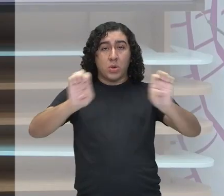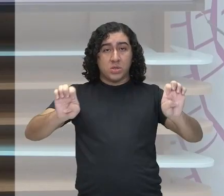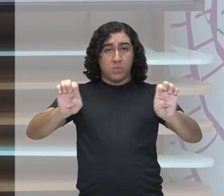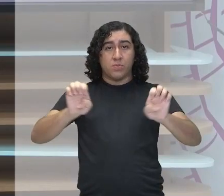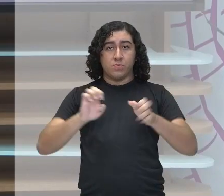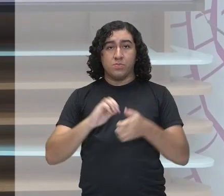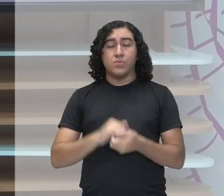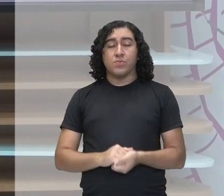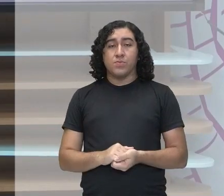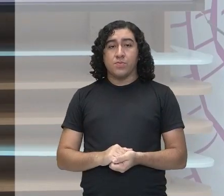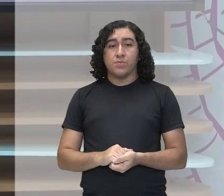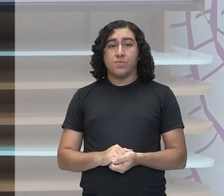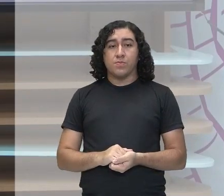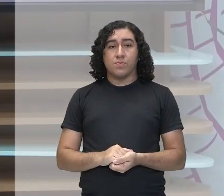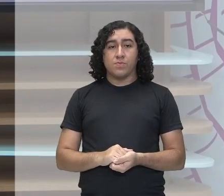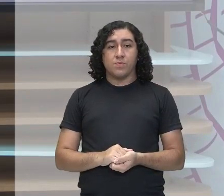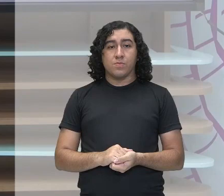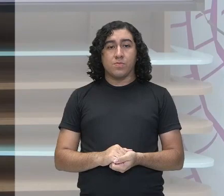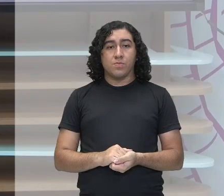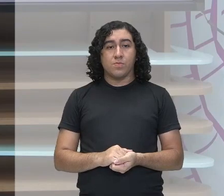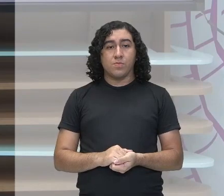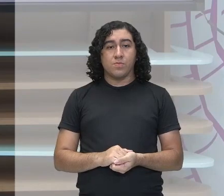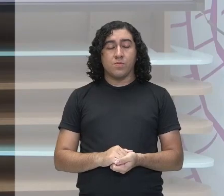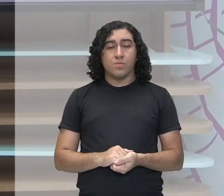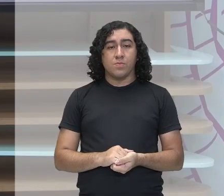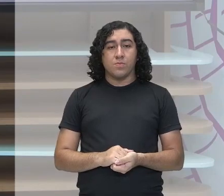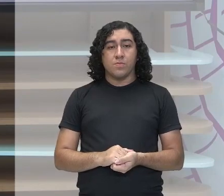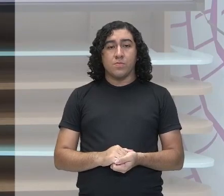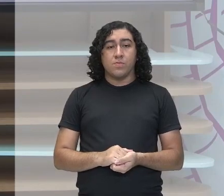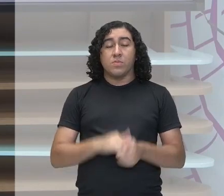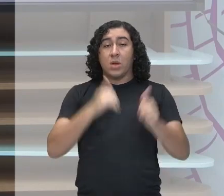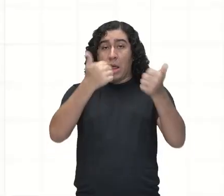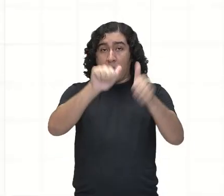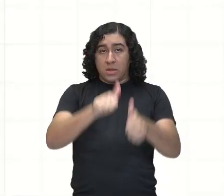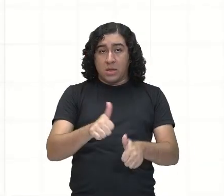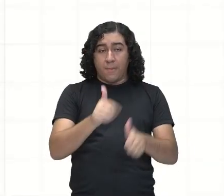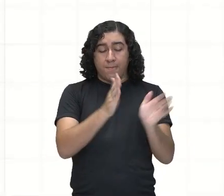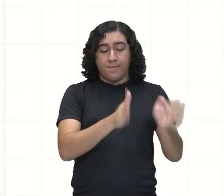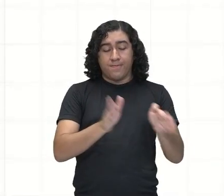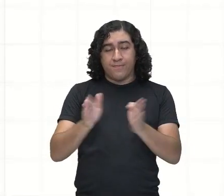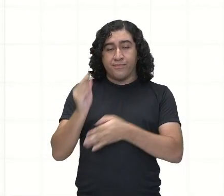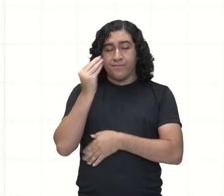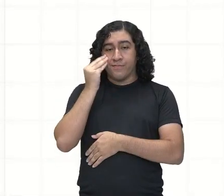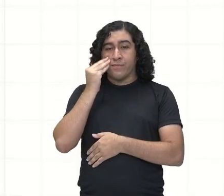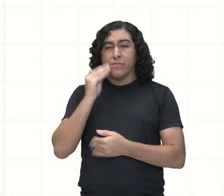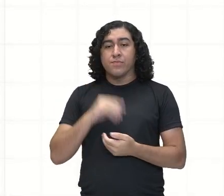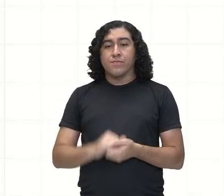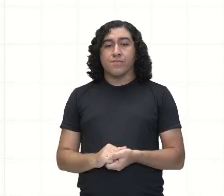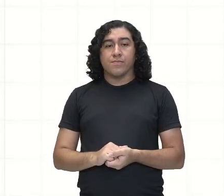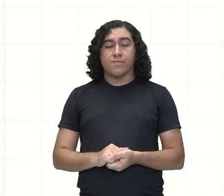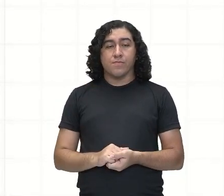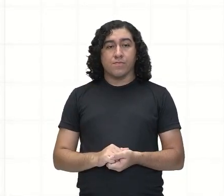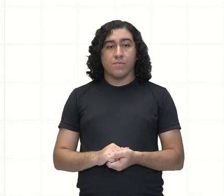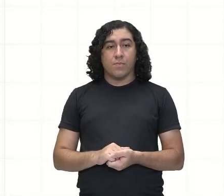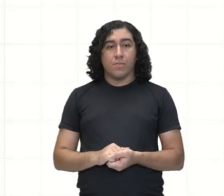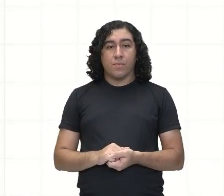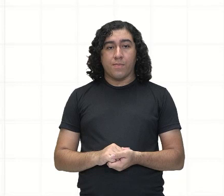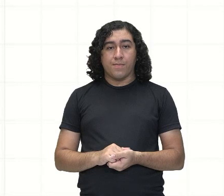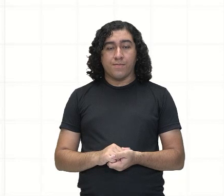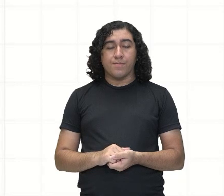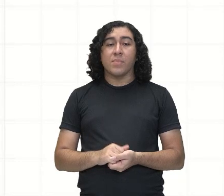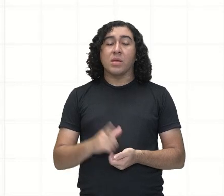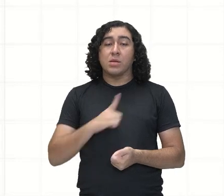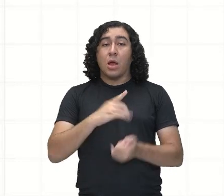circunferência. Então, nós vamos aqui analisar passo a passo. Venha comigo. Então, aqui, ó, eu tenho aqui os